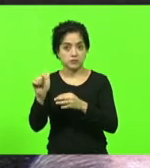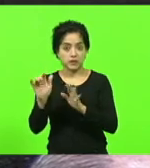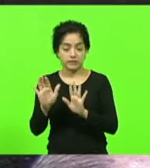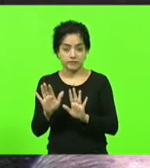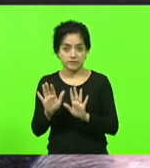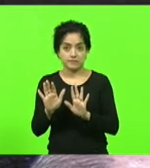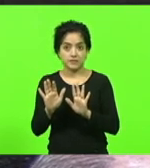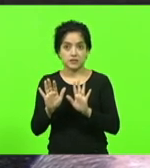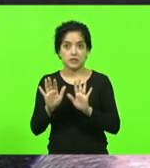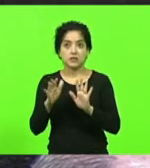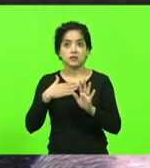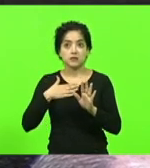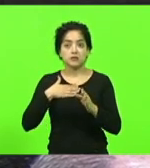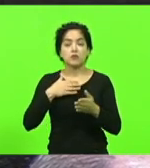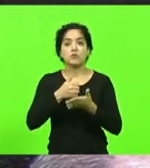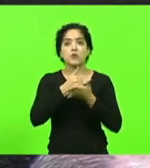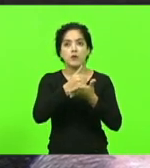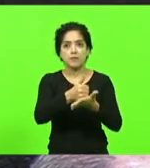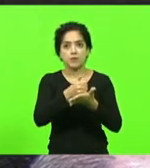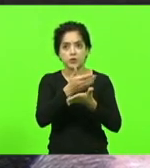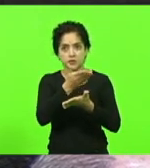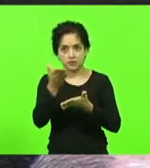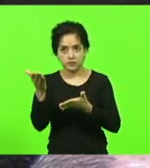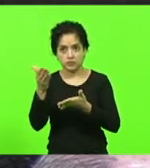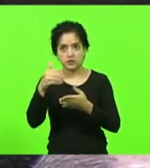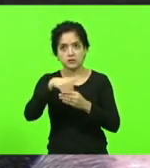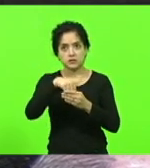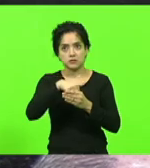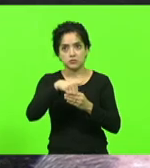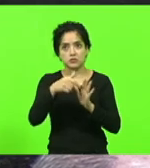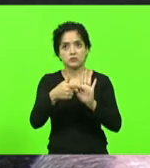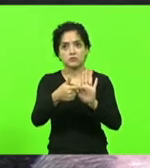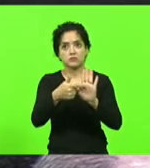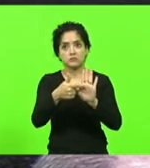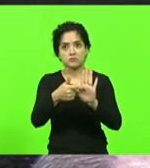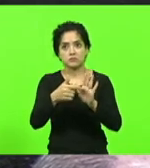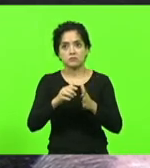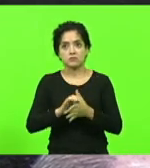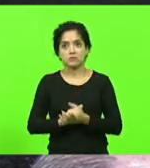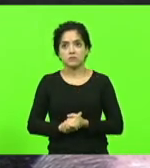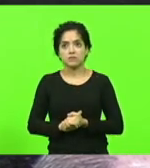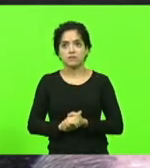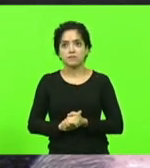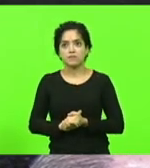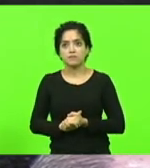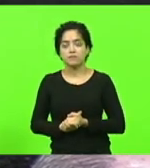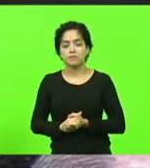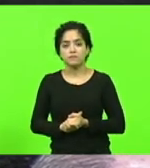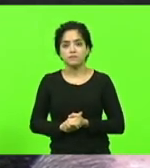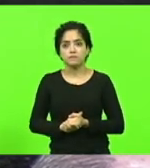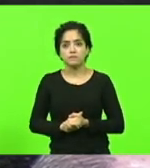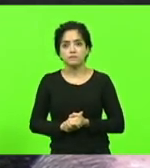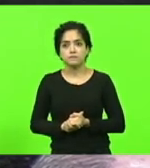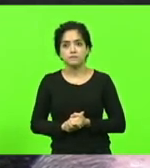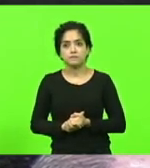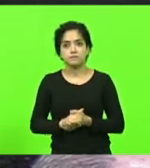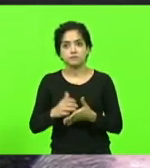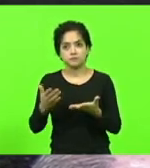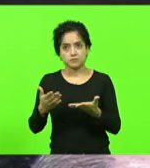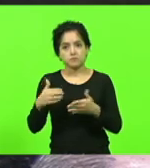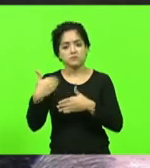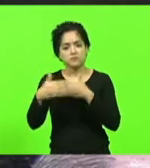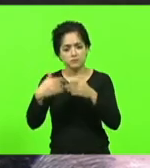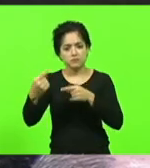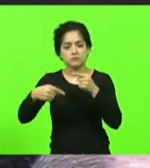quero manifestar meu apoio e dizer aos colegas que eles que apresentem suas moções Mais 30 segundos deputada. E que depois a gente